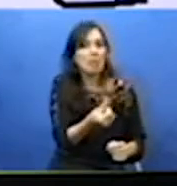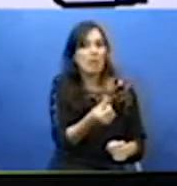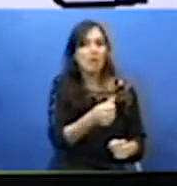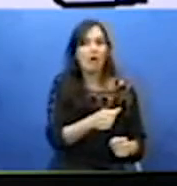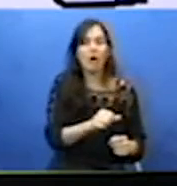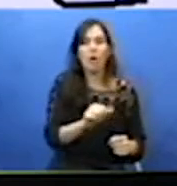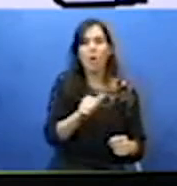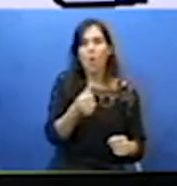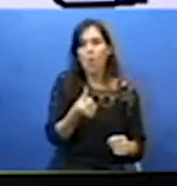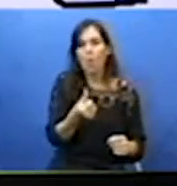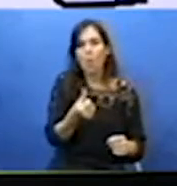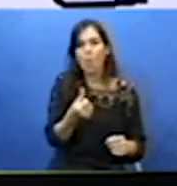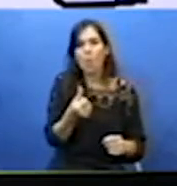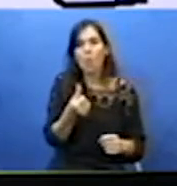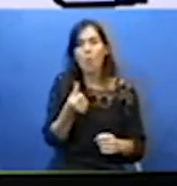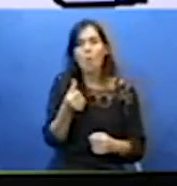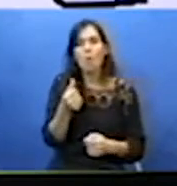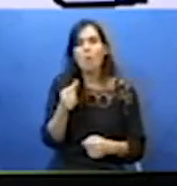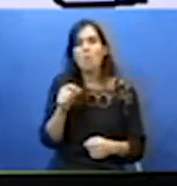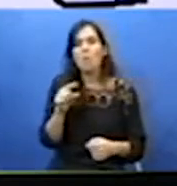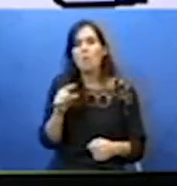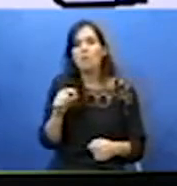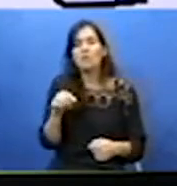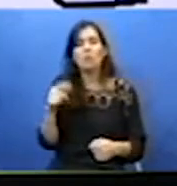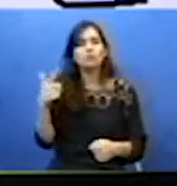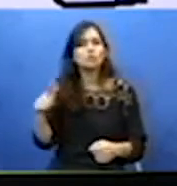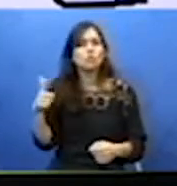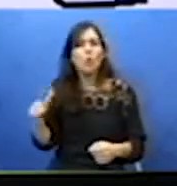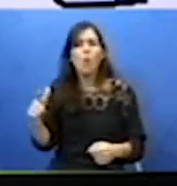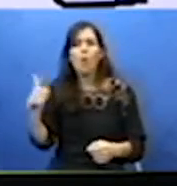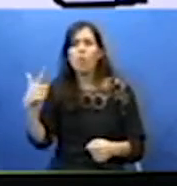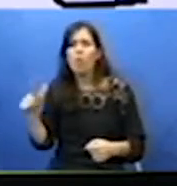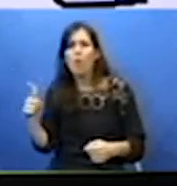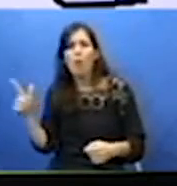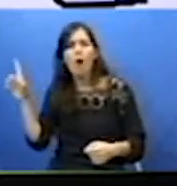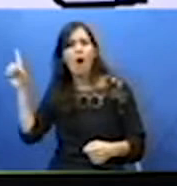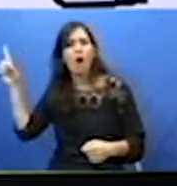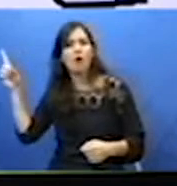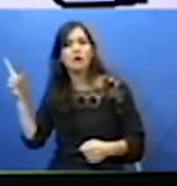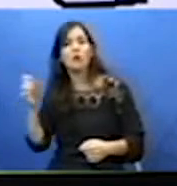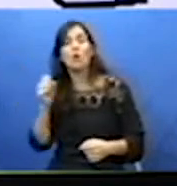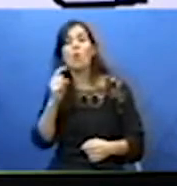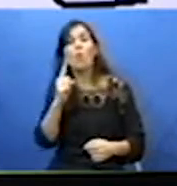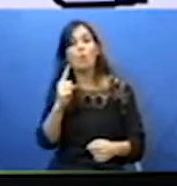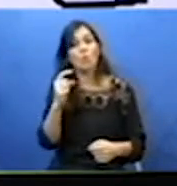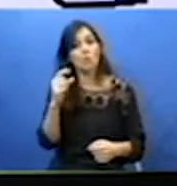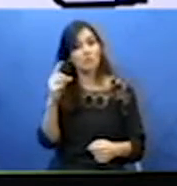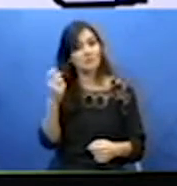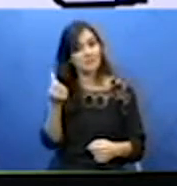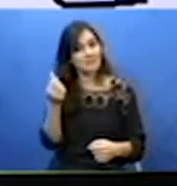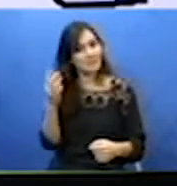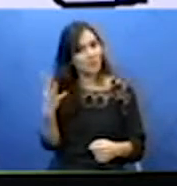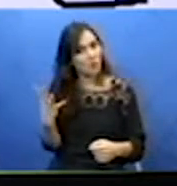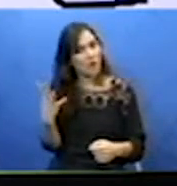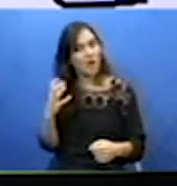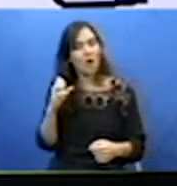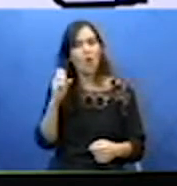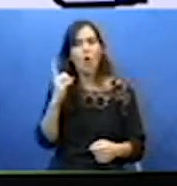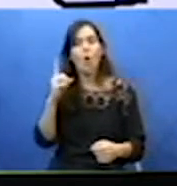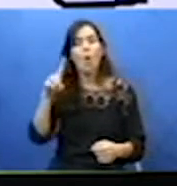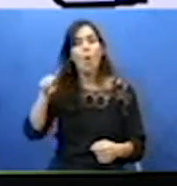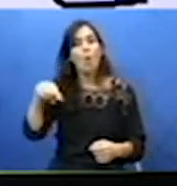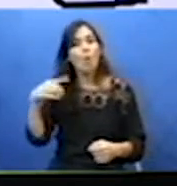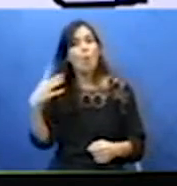,68, 1,69, repetiu aqui de novo, 1,66, 1,66, 1,64, 1